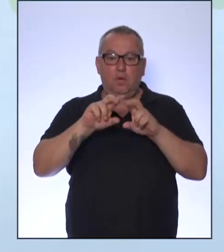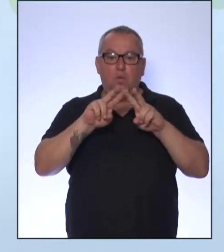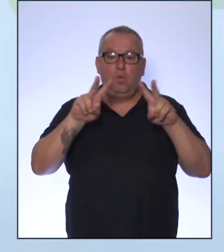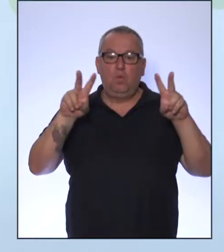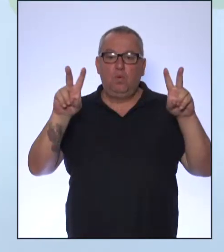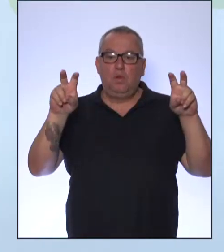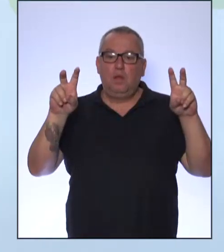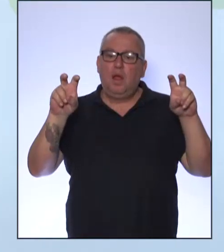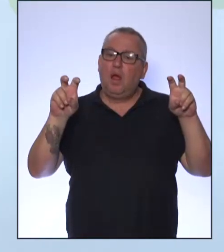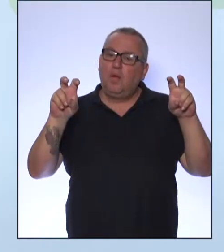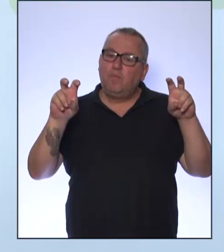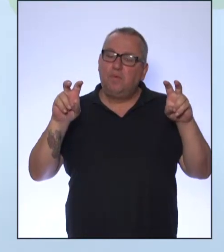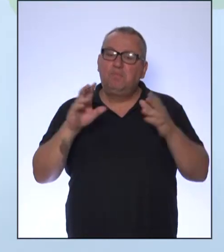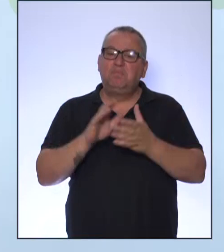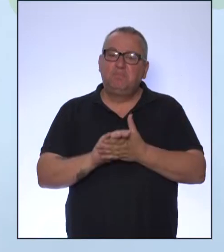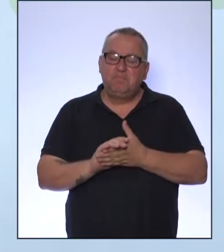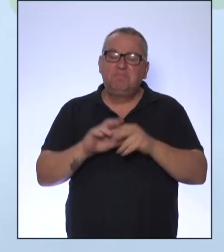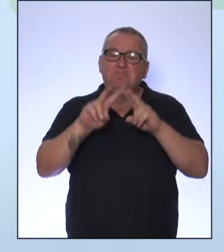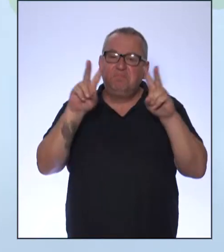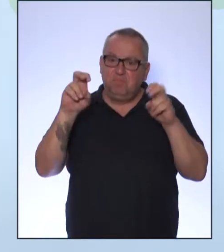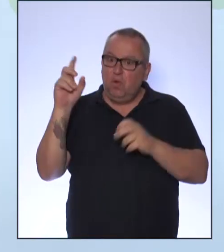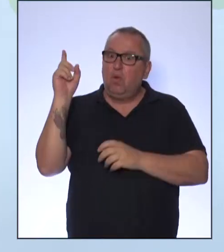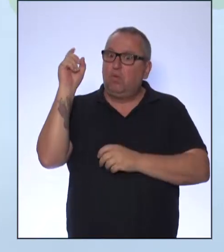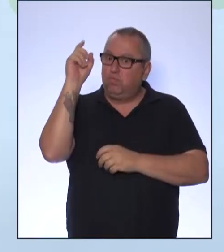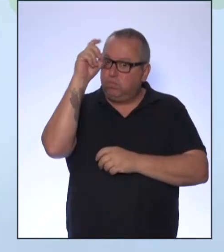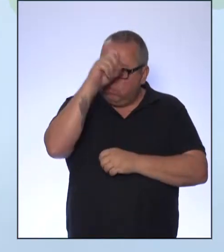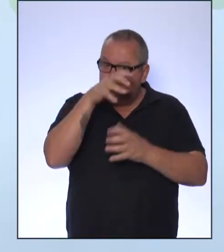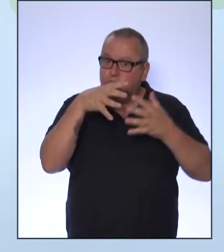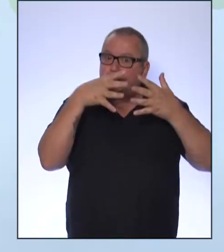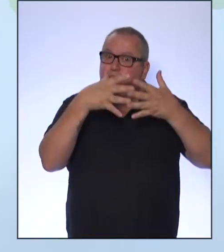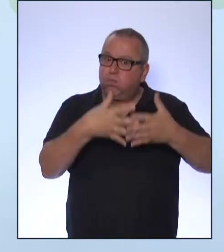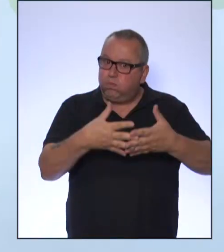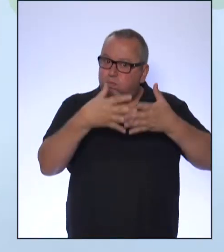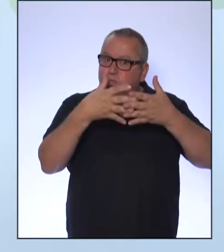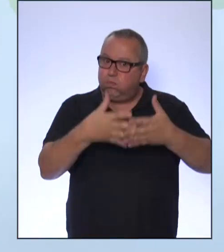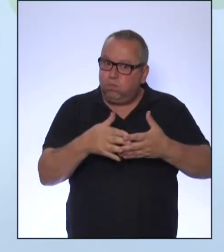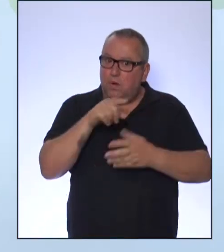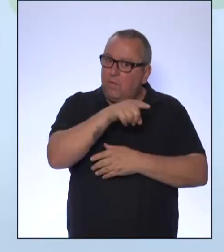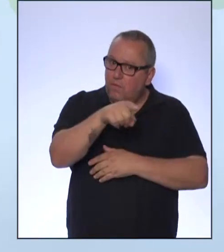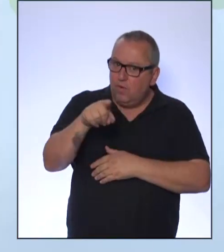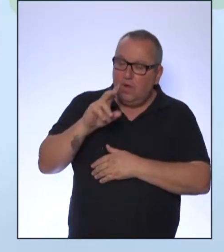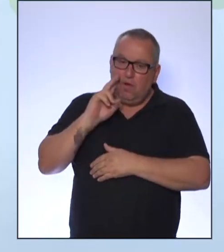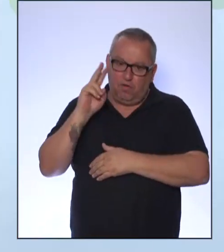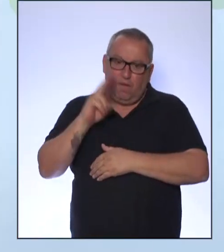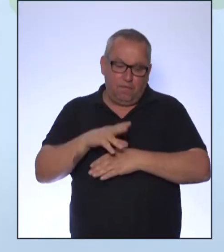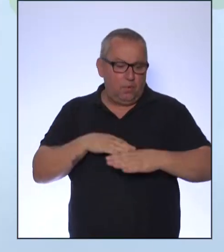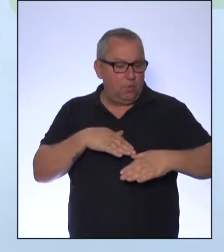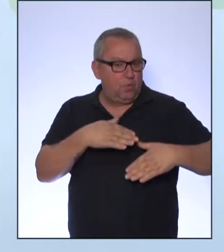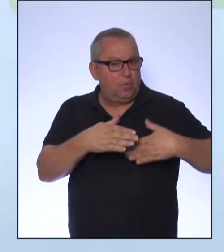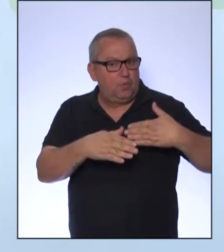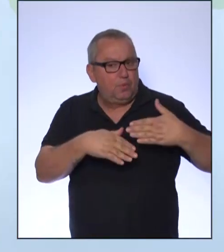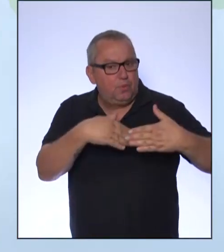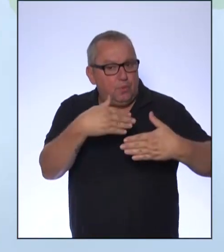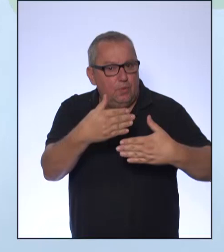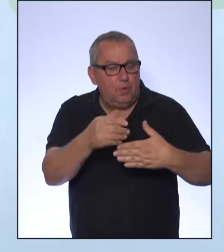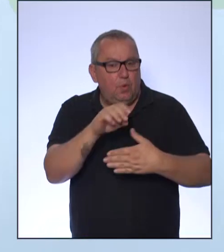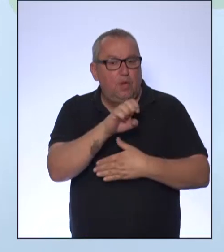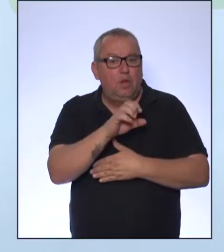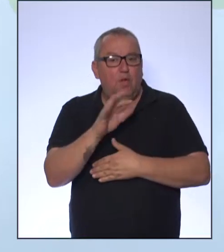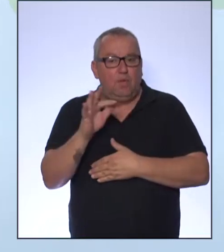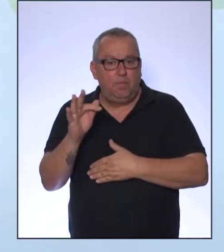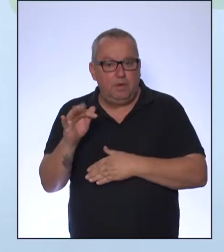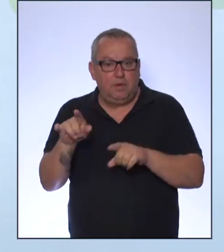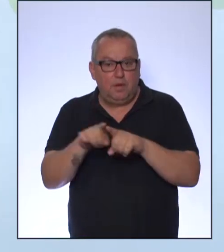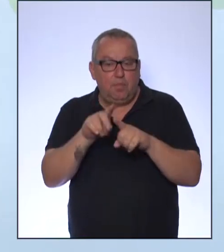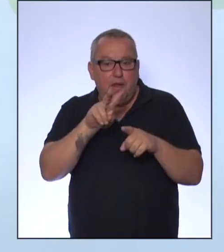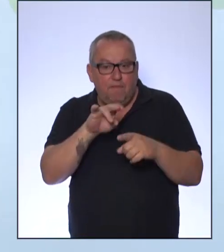é um tema bem difícil, complexo, que você já viu no decorrer do ensino fundamental e